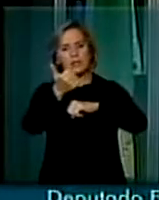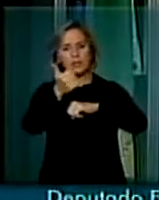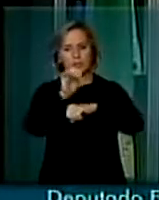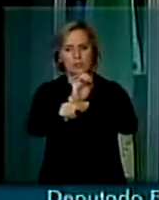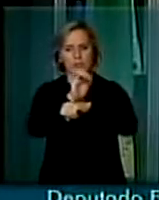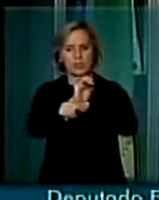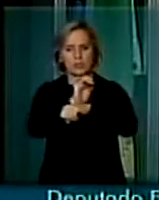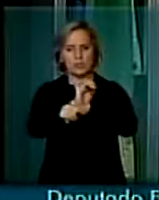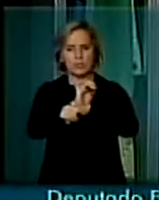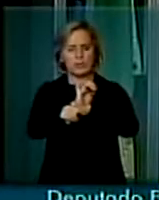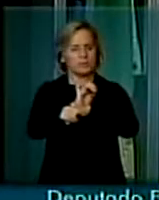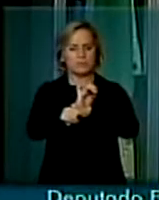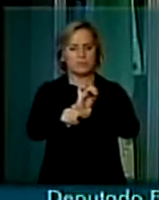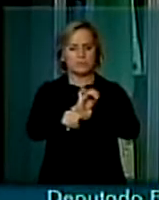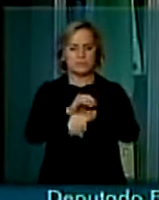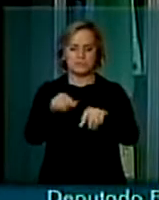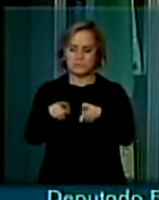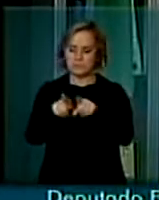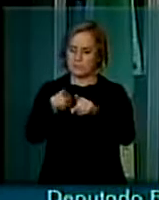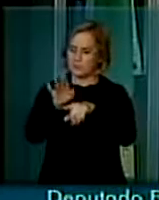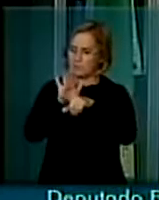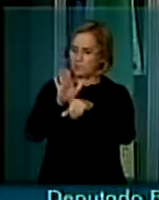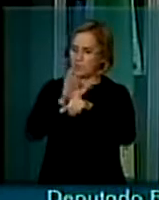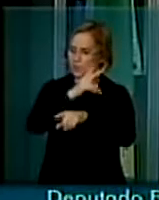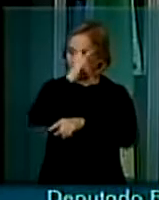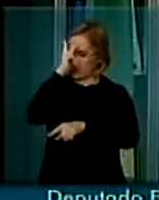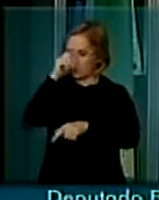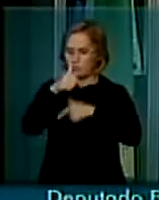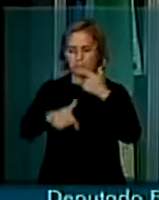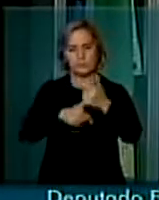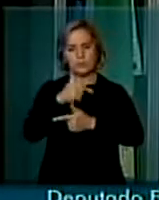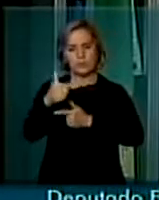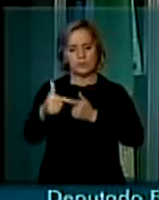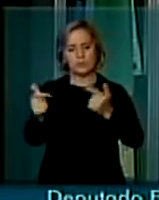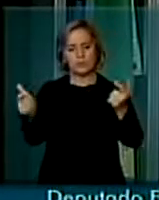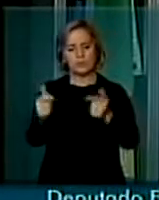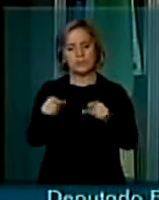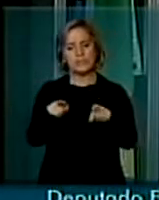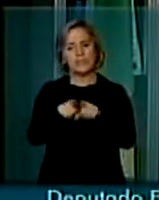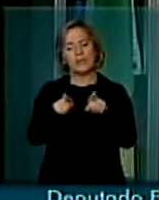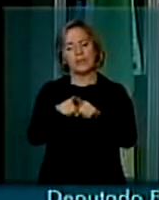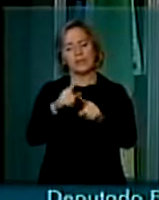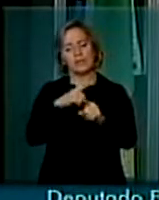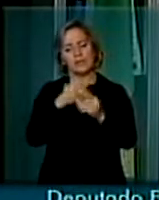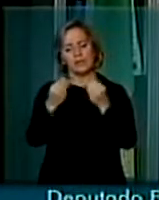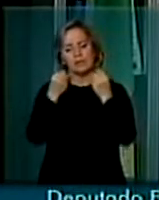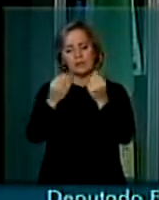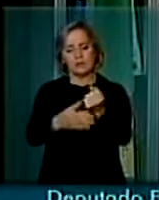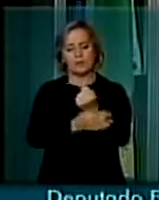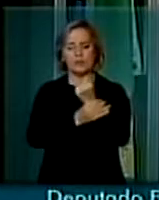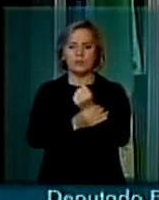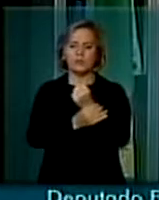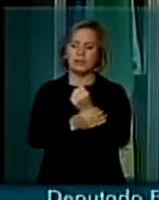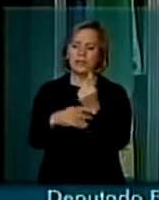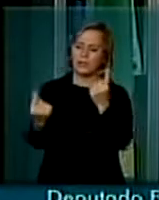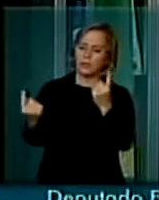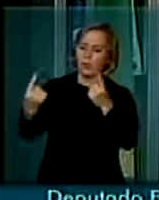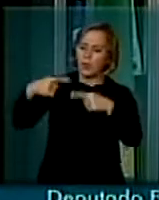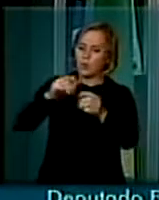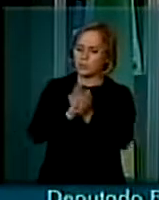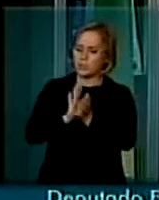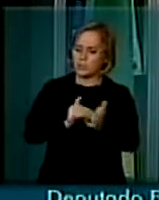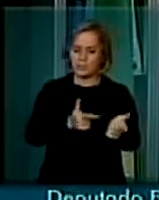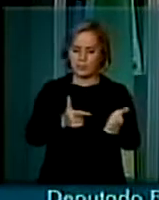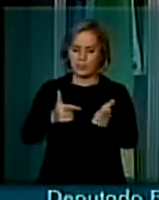condições àquelas pessoas a trabalharem e ter a segurança, combater esses guerrilheiros que estão